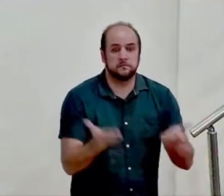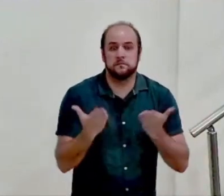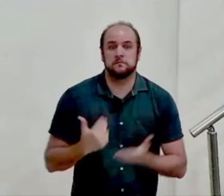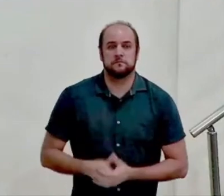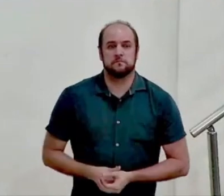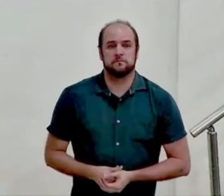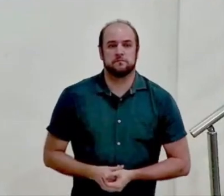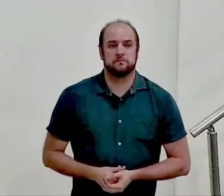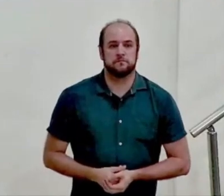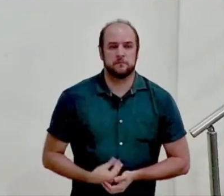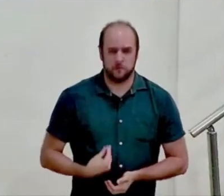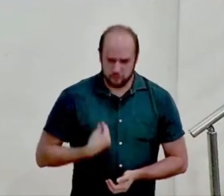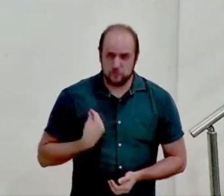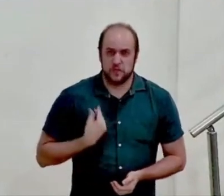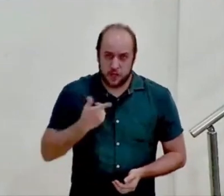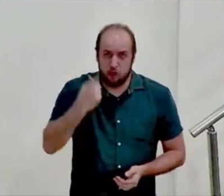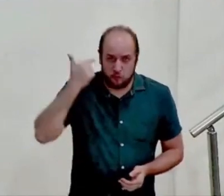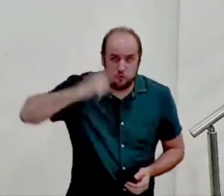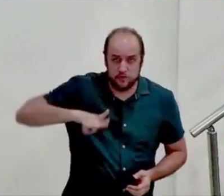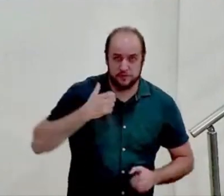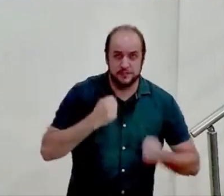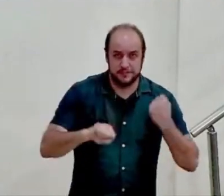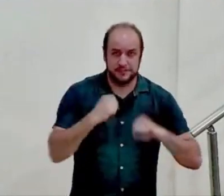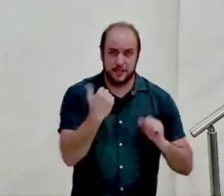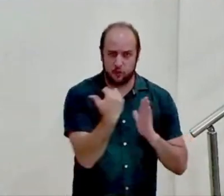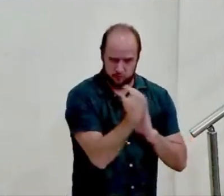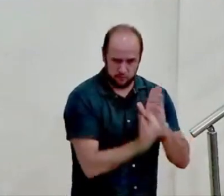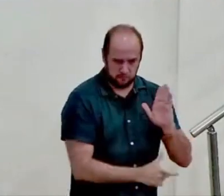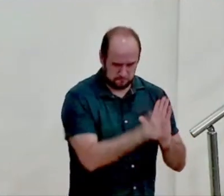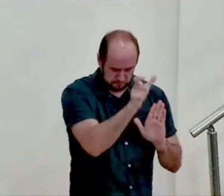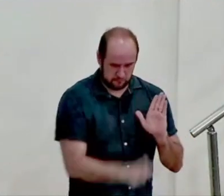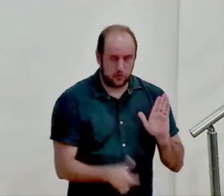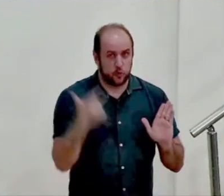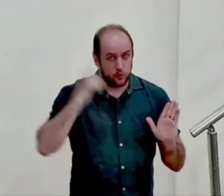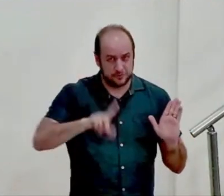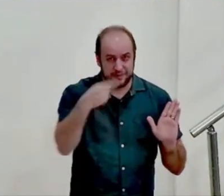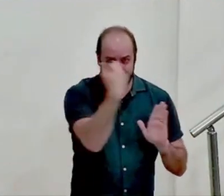se você vive neste padrão que o salmo está falando se coloque de pé